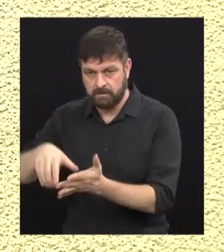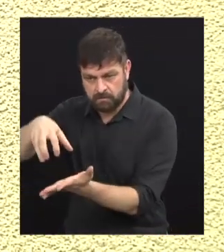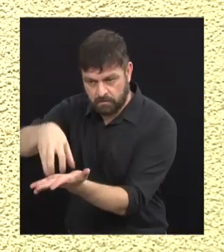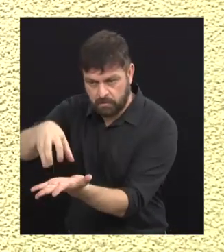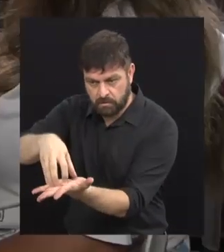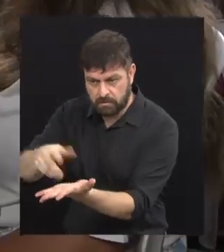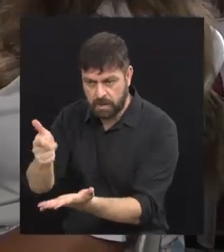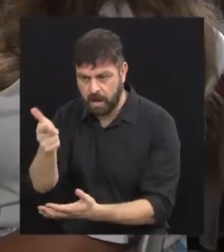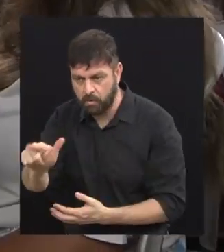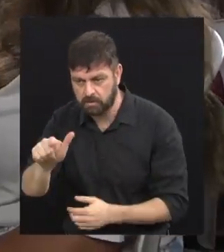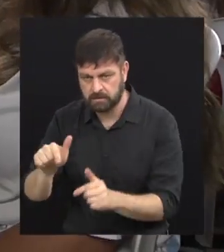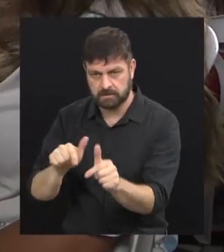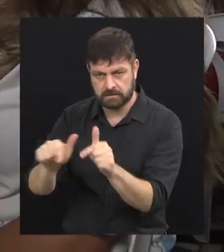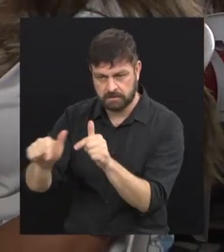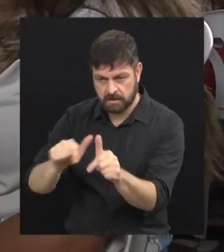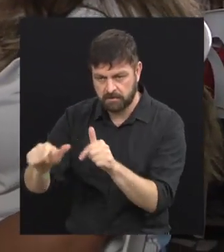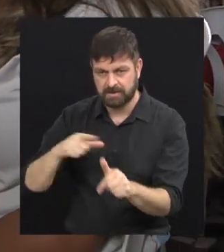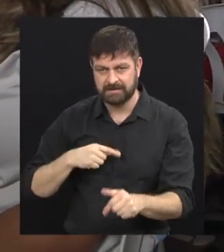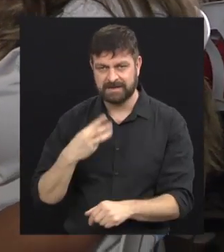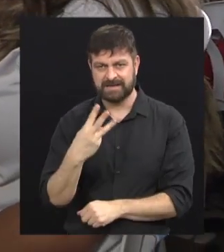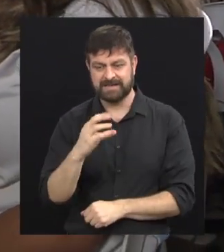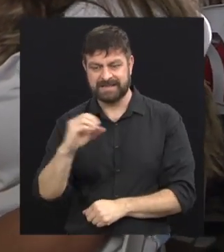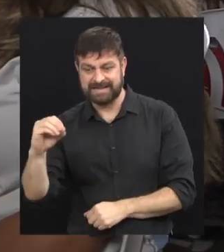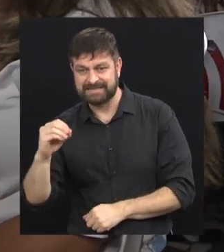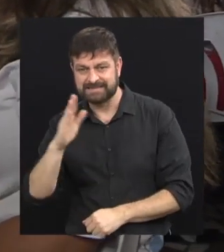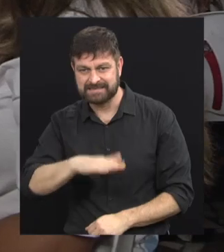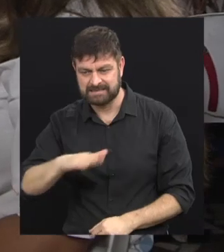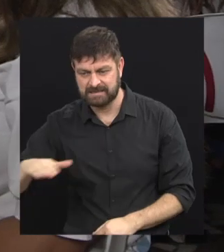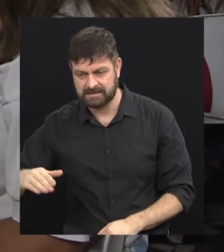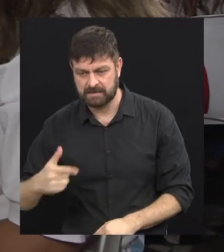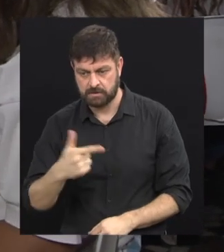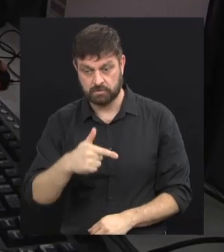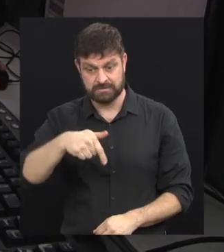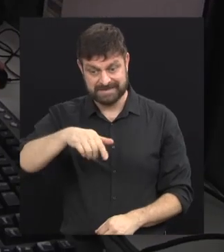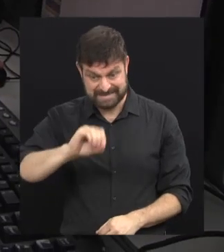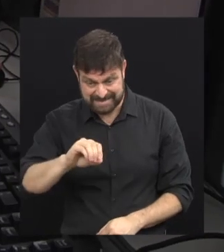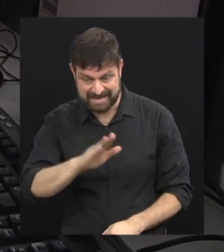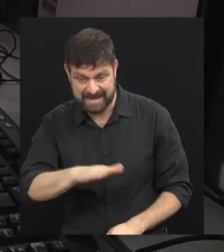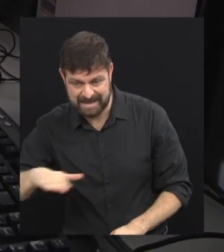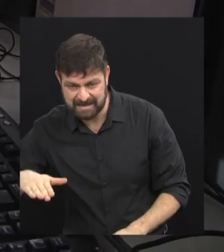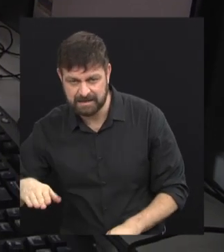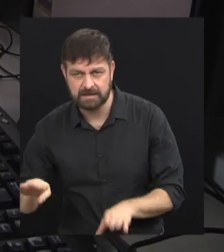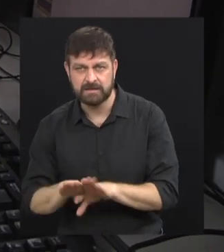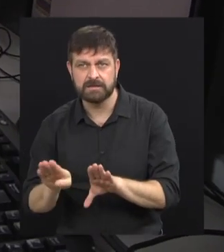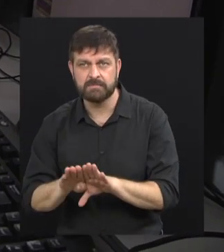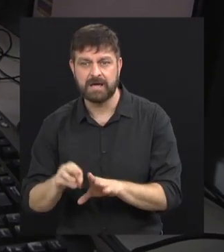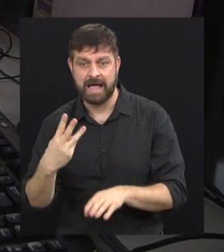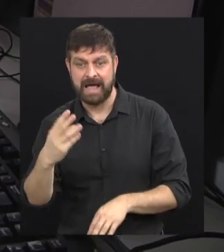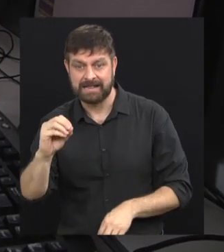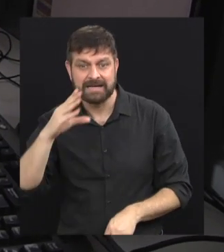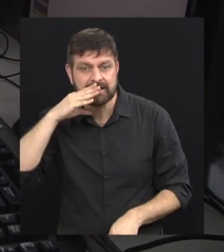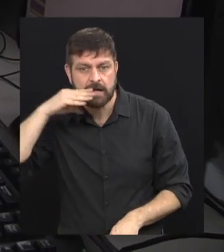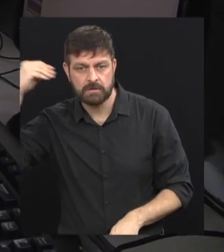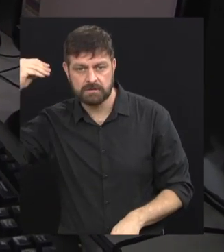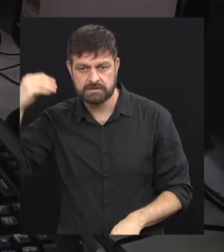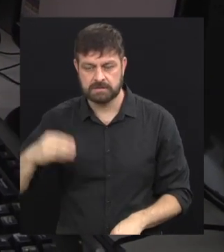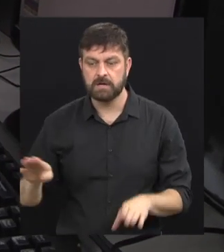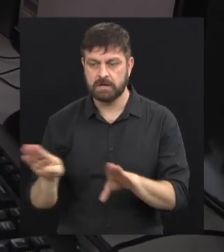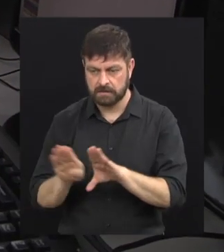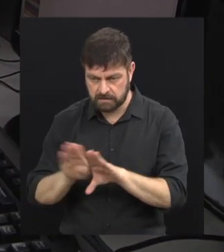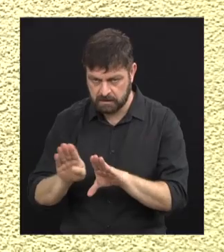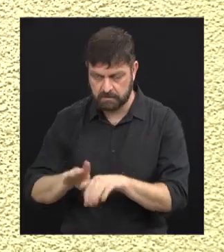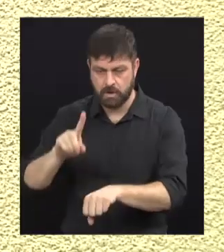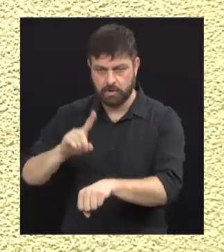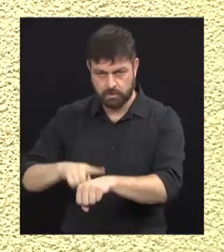trabalhamos com, tem 300 crianças, 270 crianças e 30 adolescentes. Também no